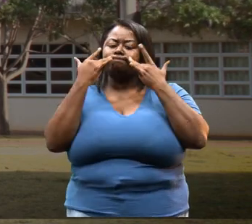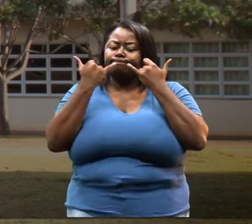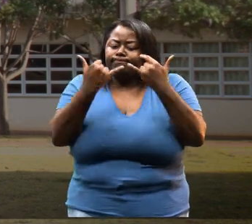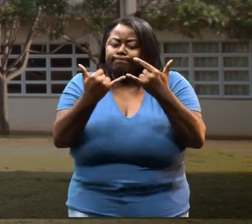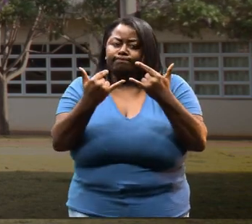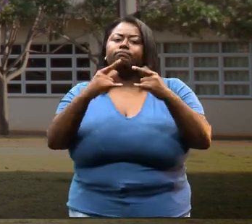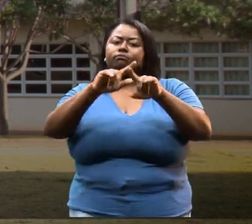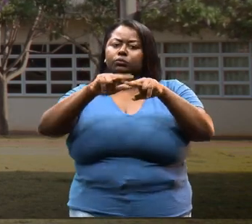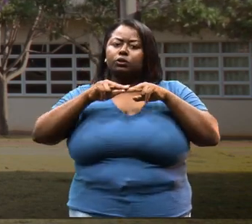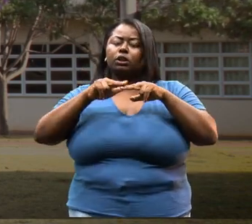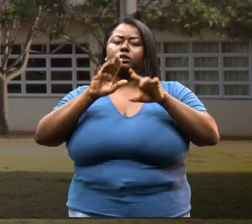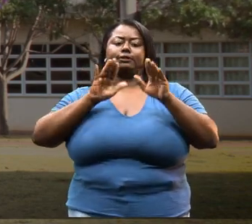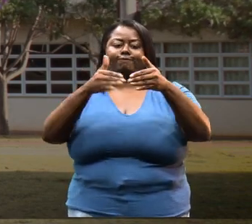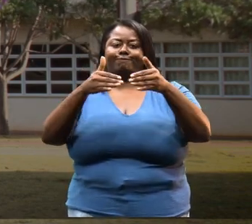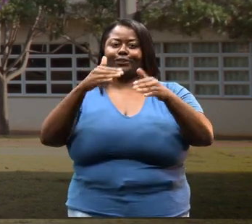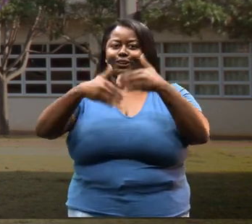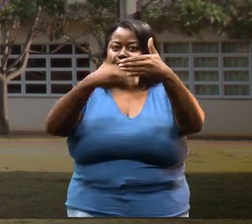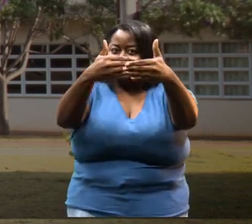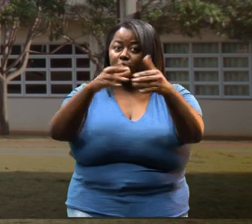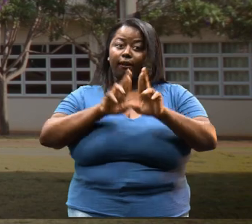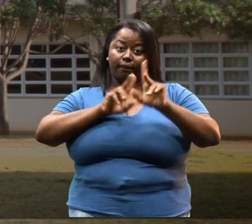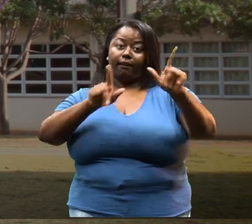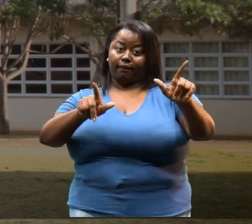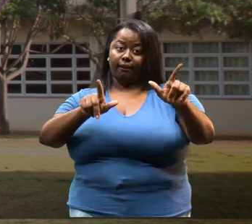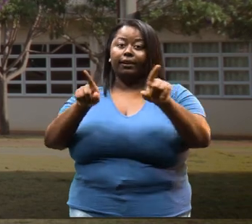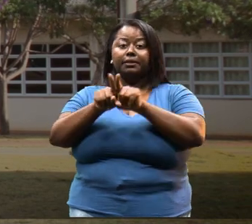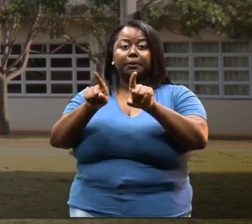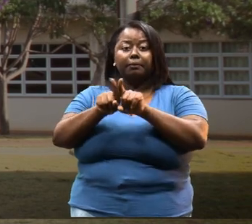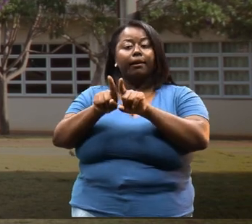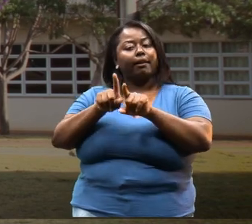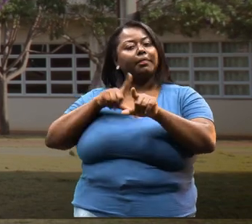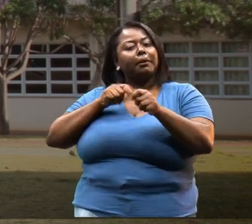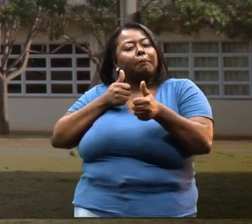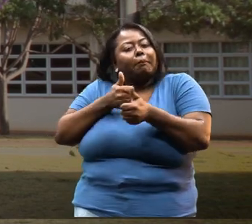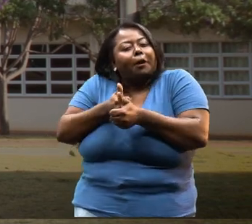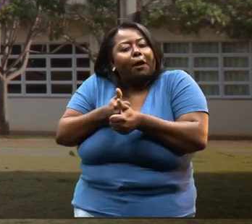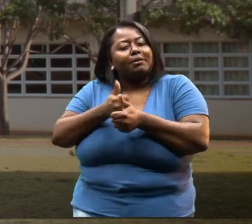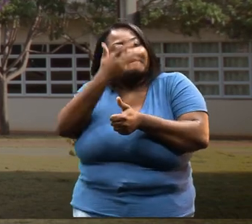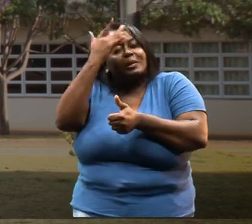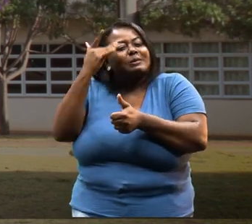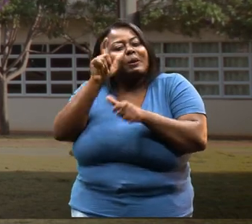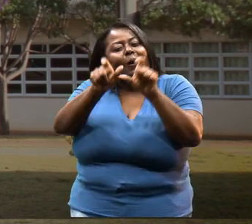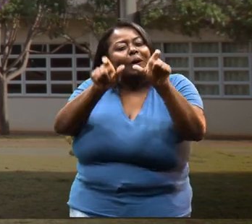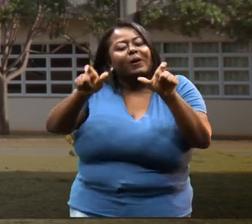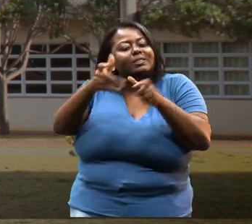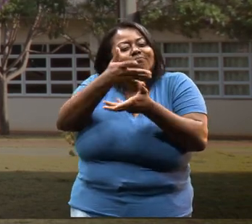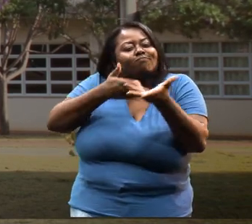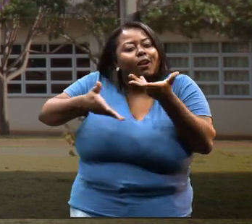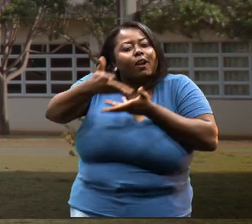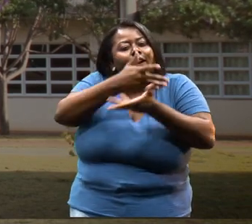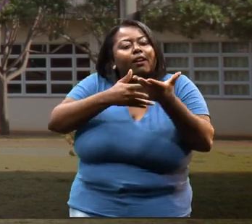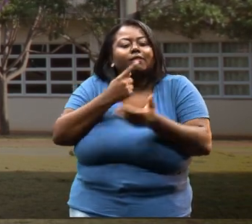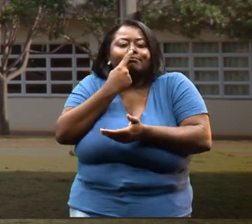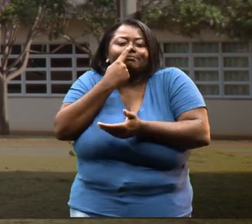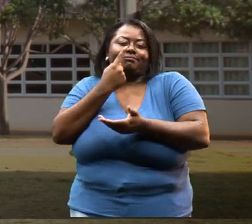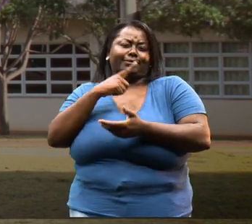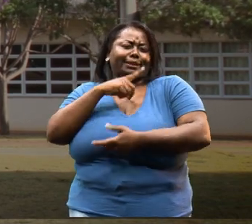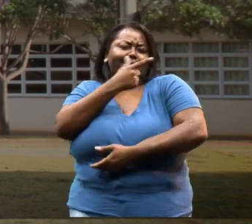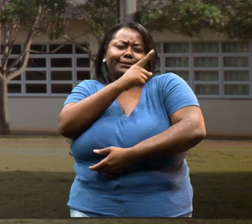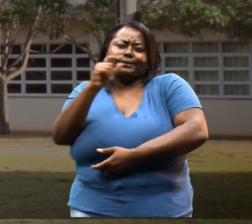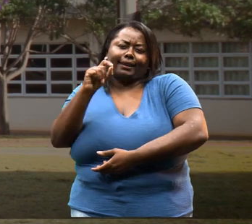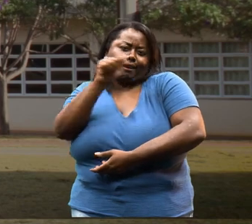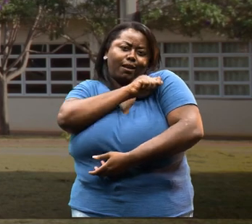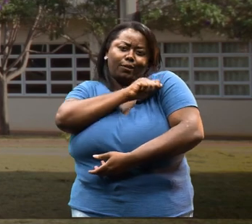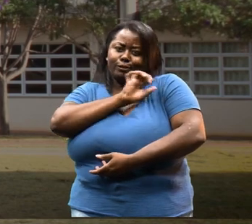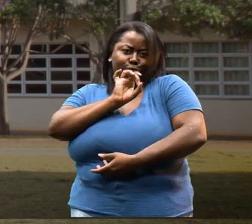foco em evolução, que é um diferencial, e também porque tem uma certa proximidade entre as pessoas do curso. Como é um curso com poucos alunos,